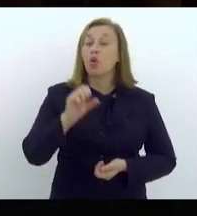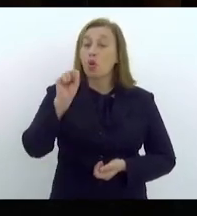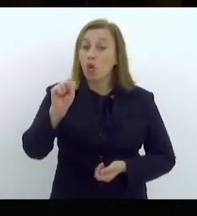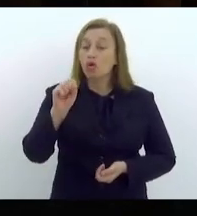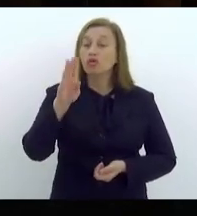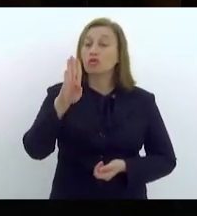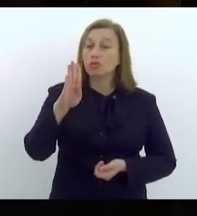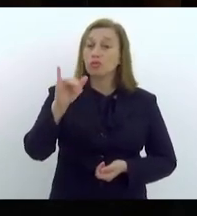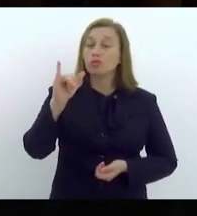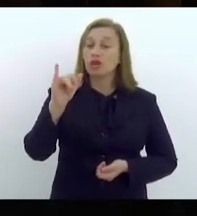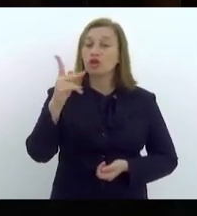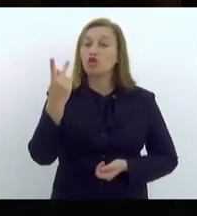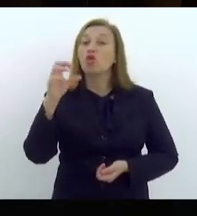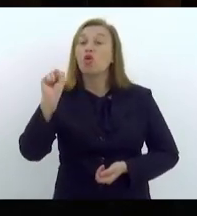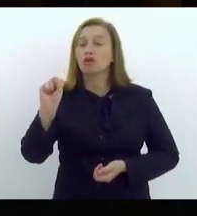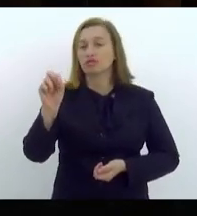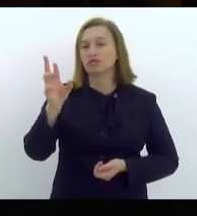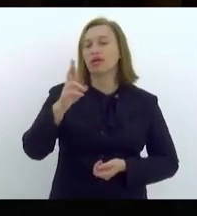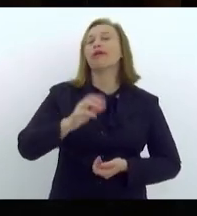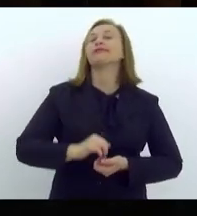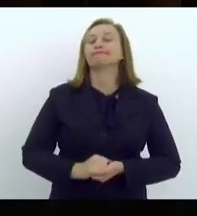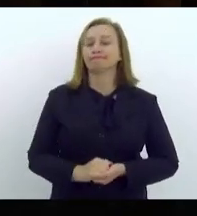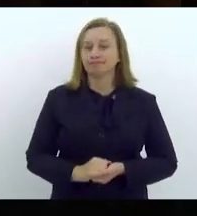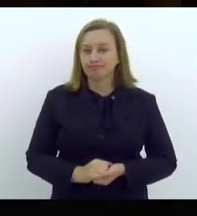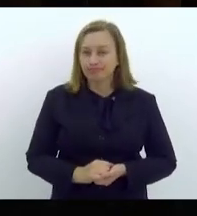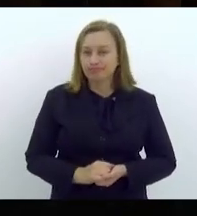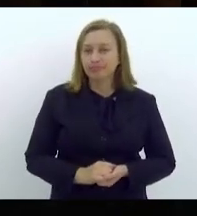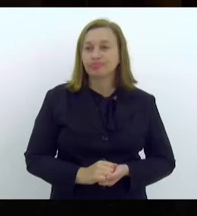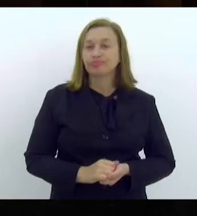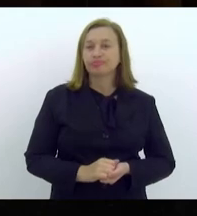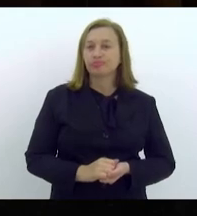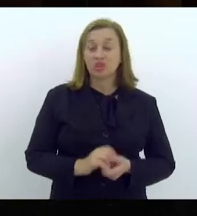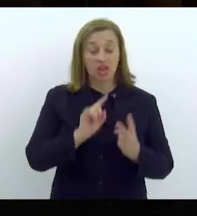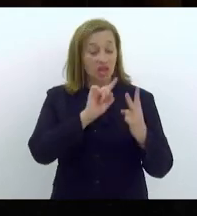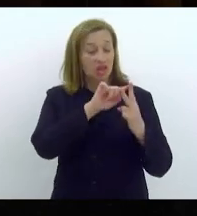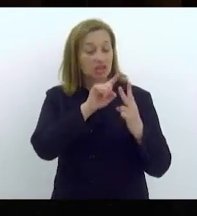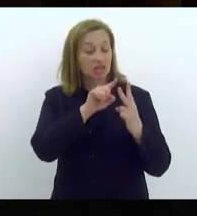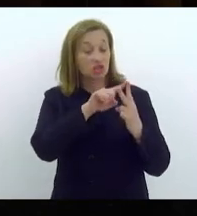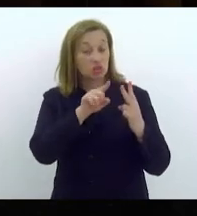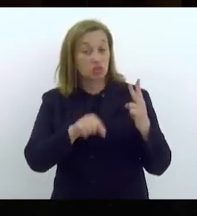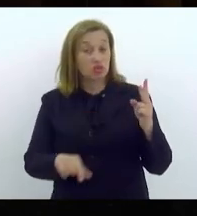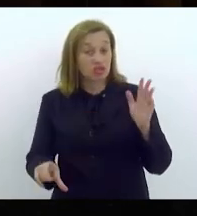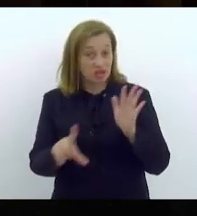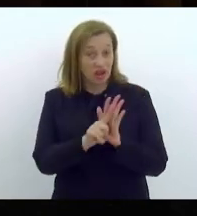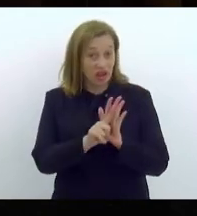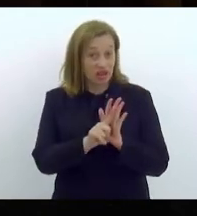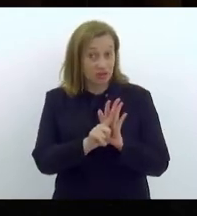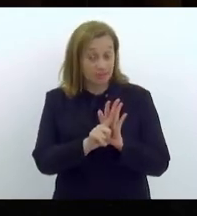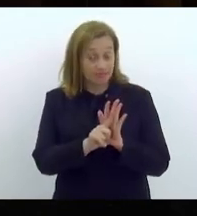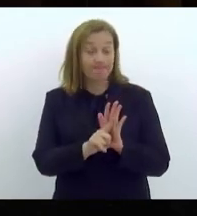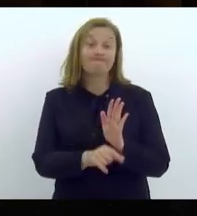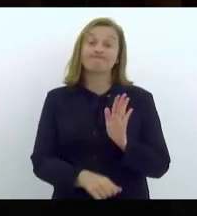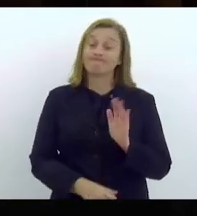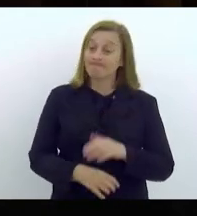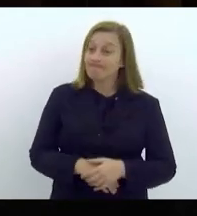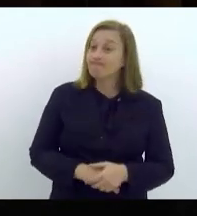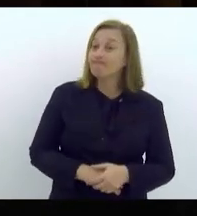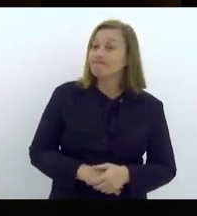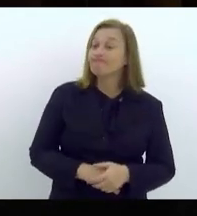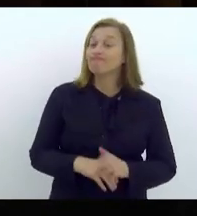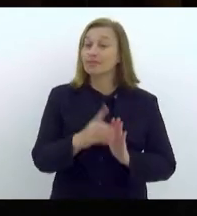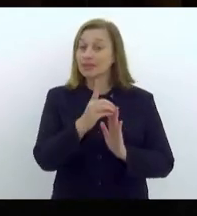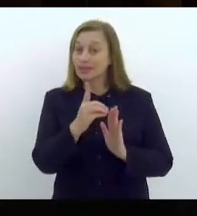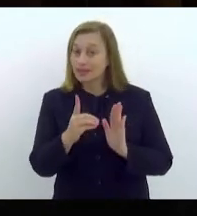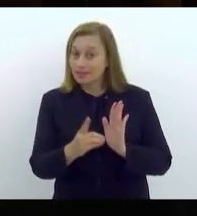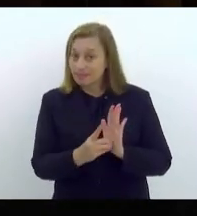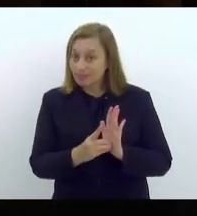bilhões de reais. E essas duas leis complementares, por decreto,